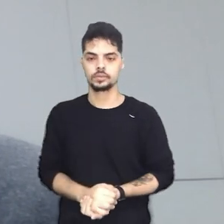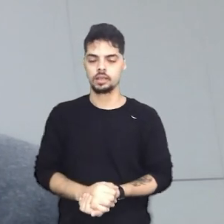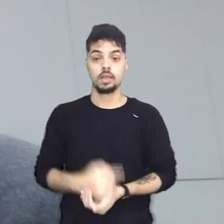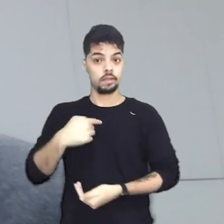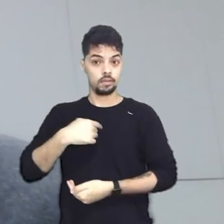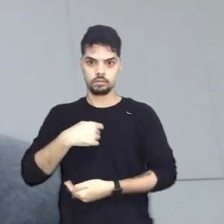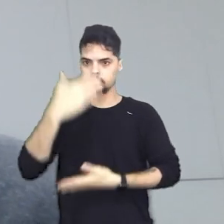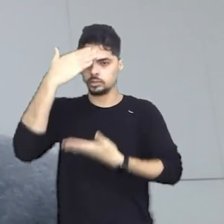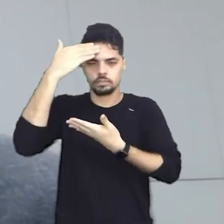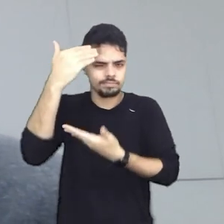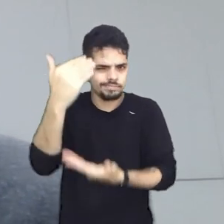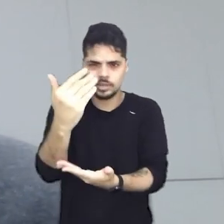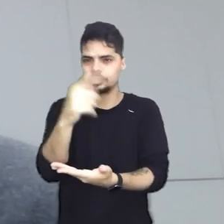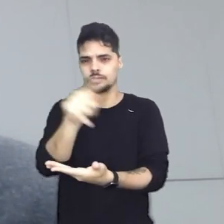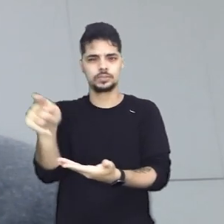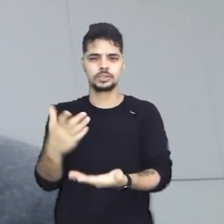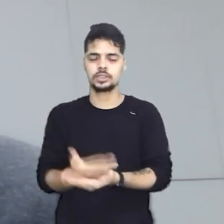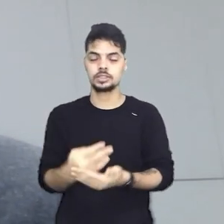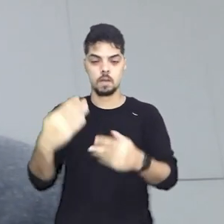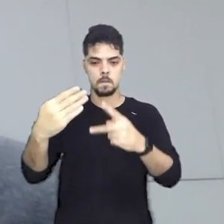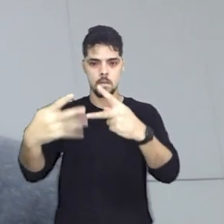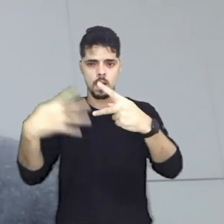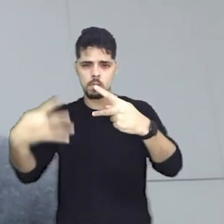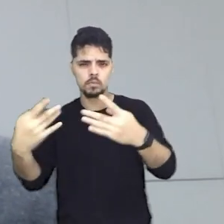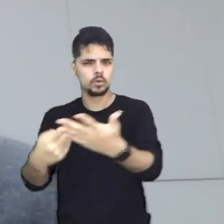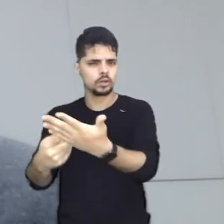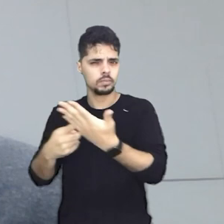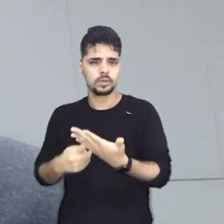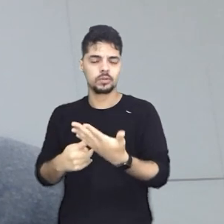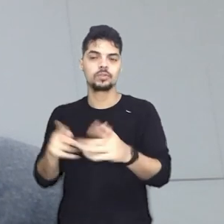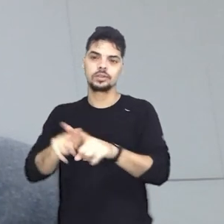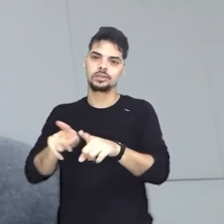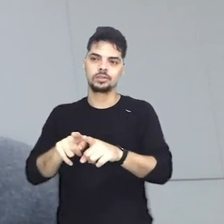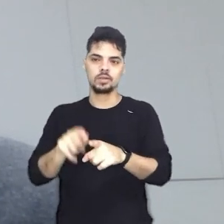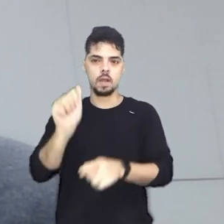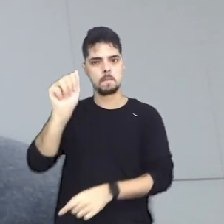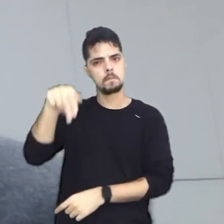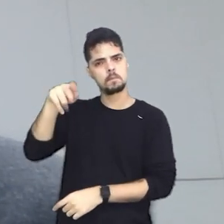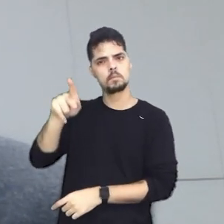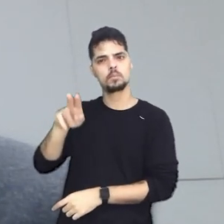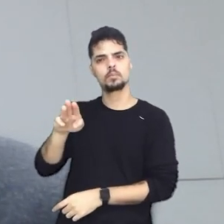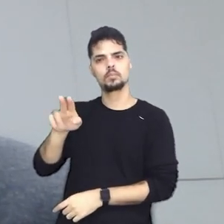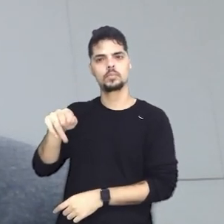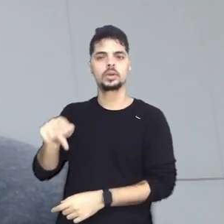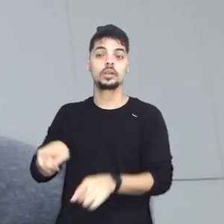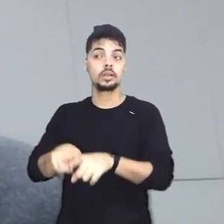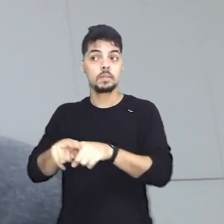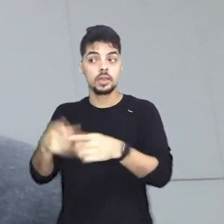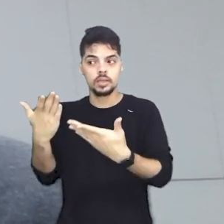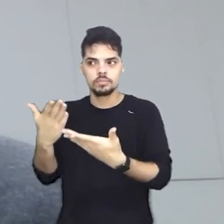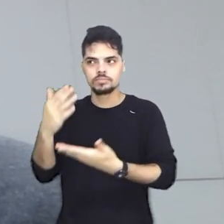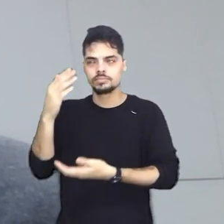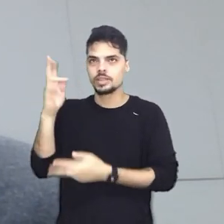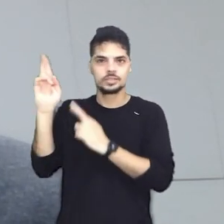agradeço ao convite da ANPU e do Portal Bicentenário e